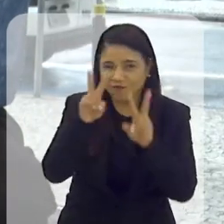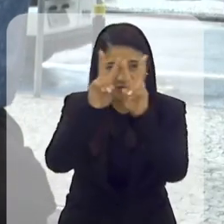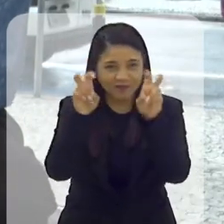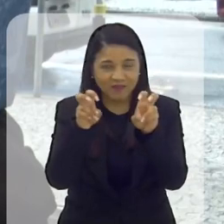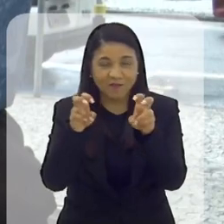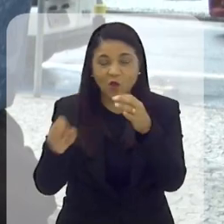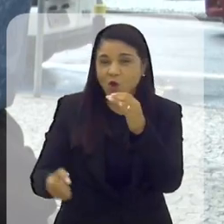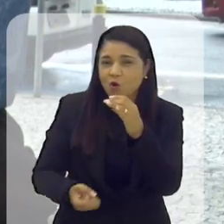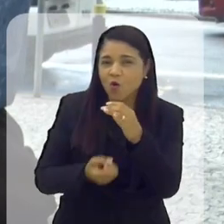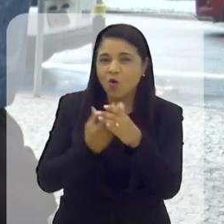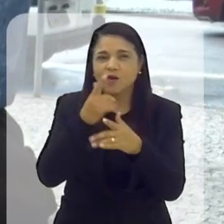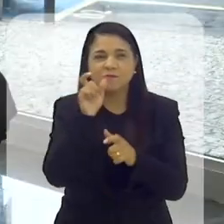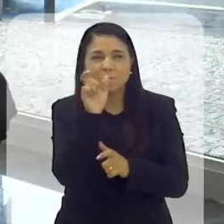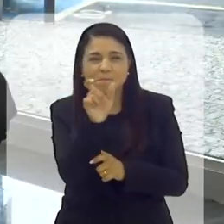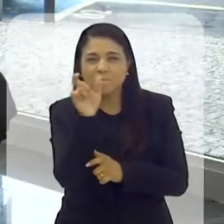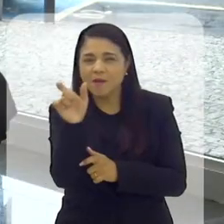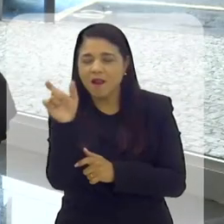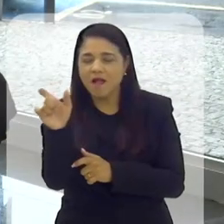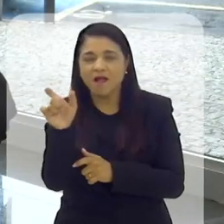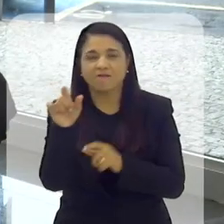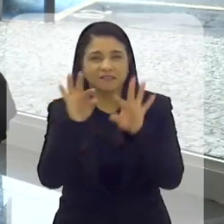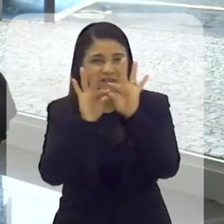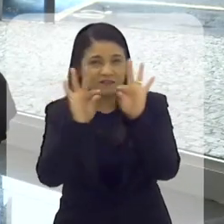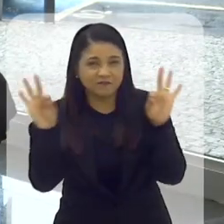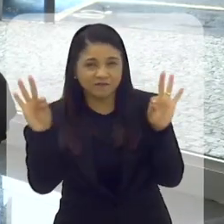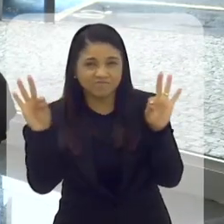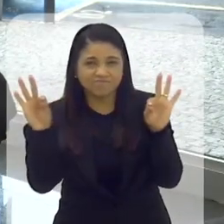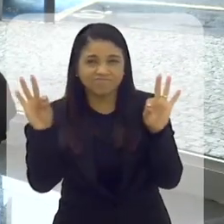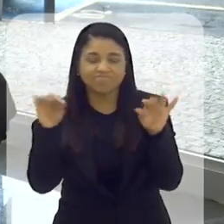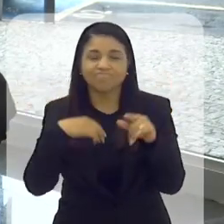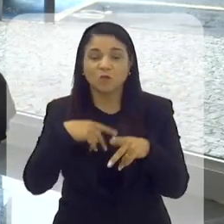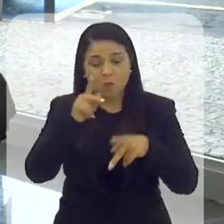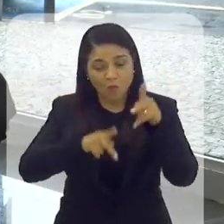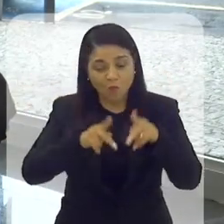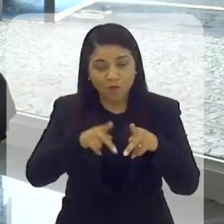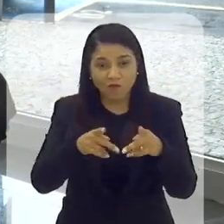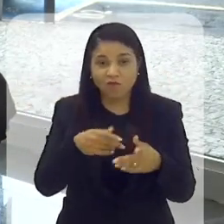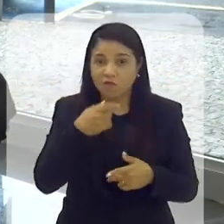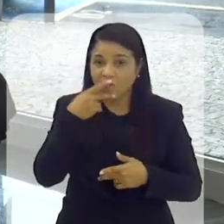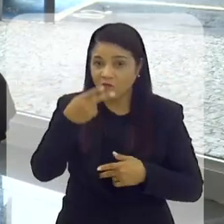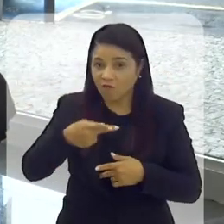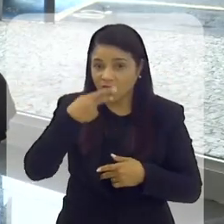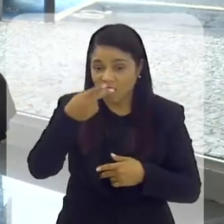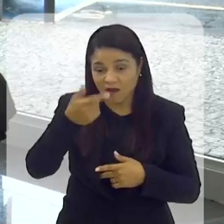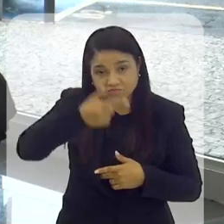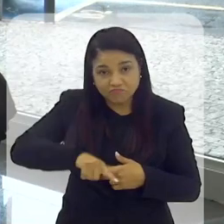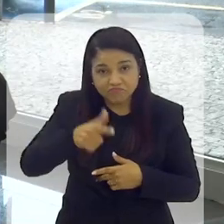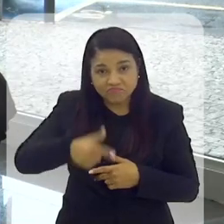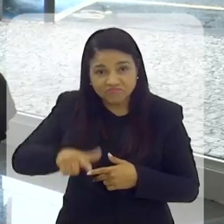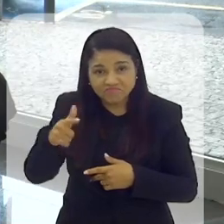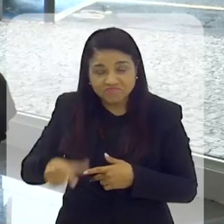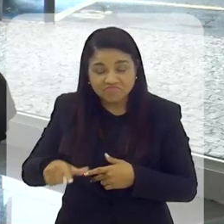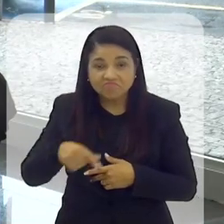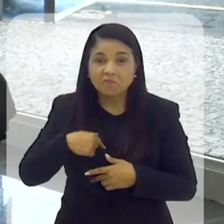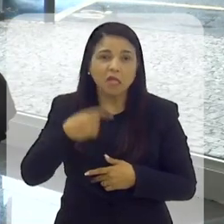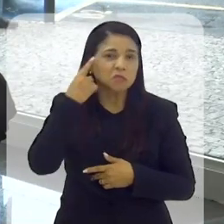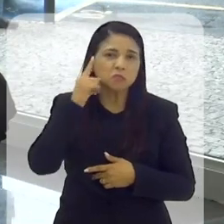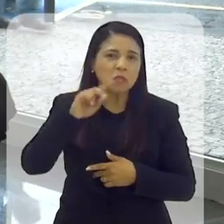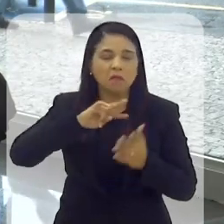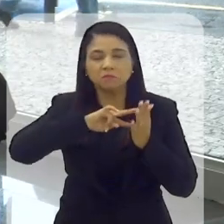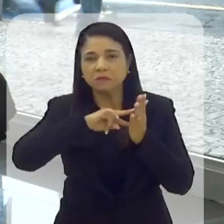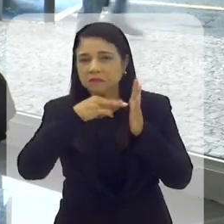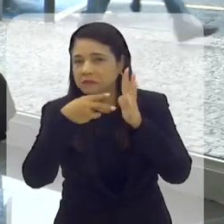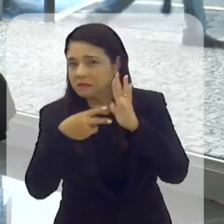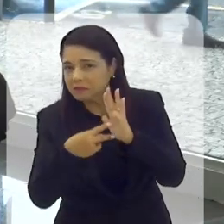muitas novidades sobre a origem de palavras, expressões, coisas que o povo diz a todo instante, que